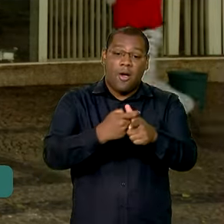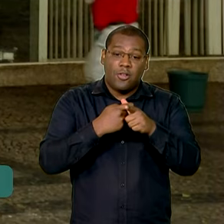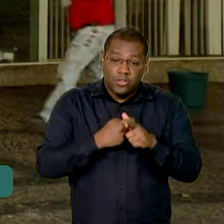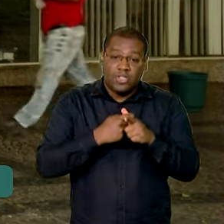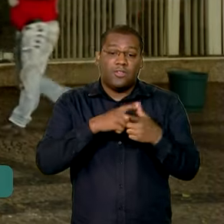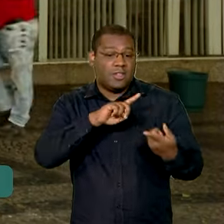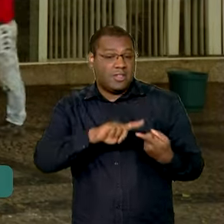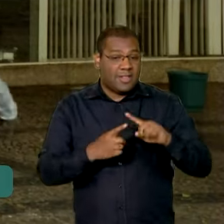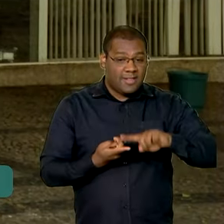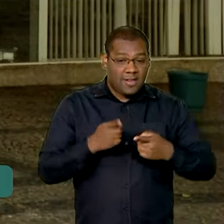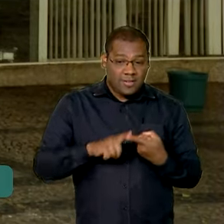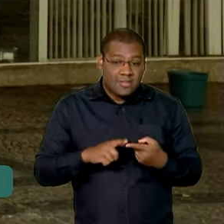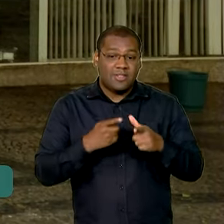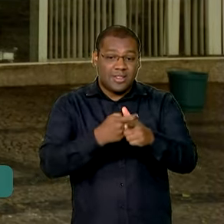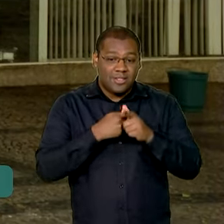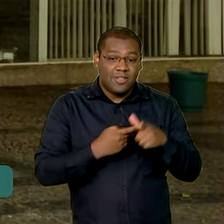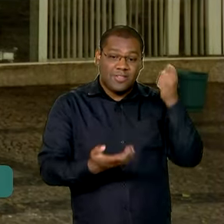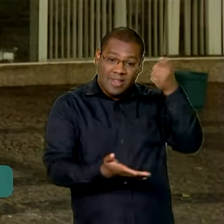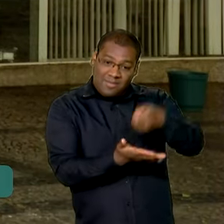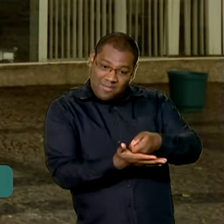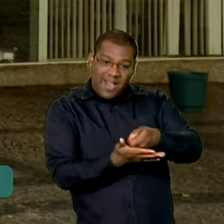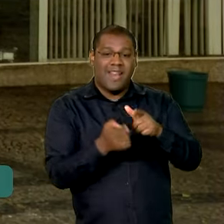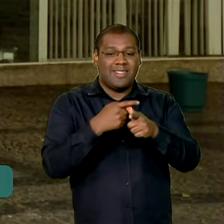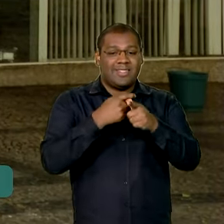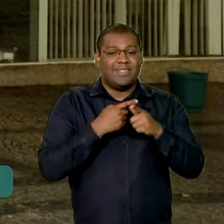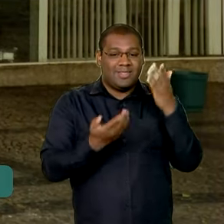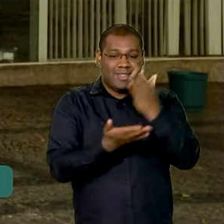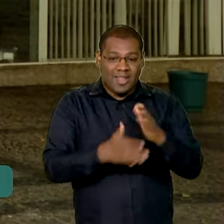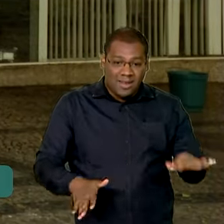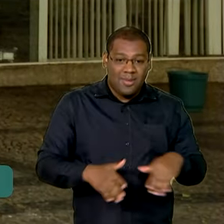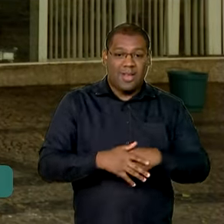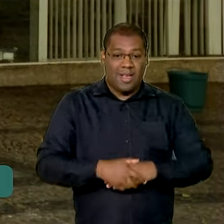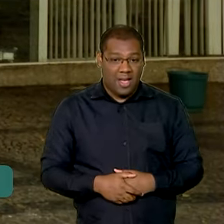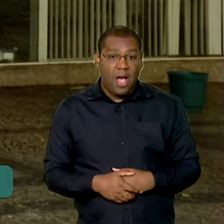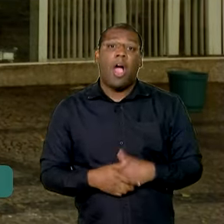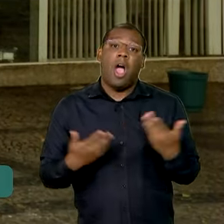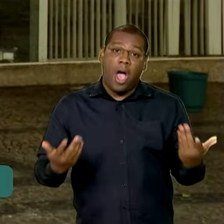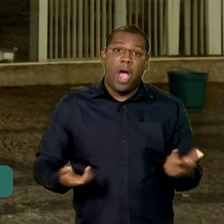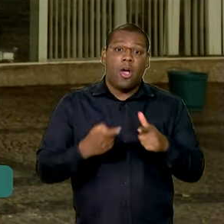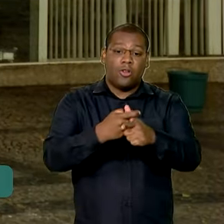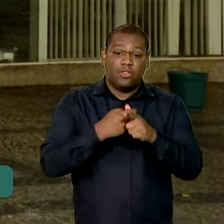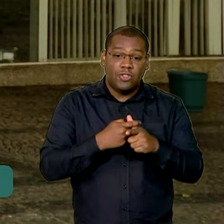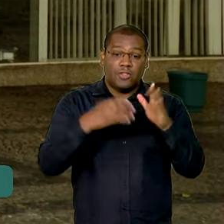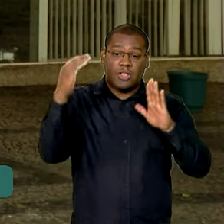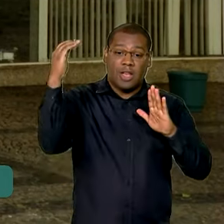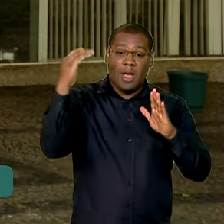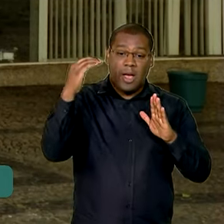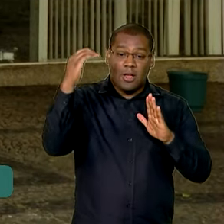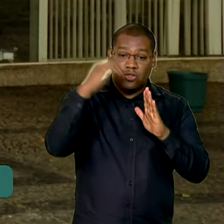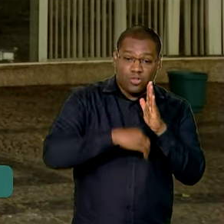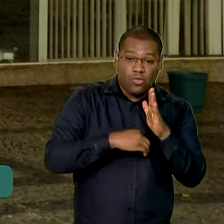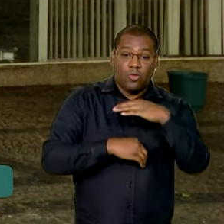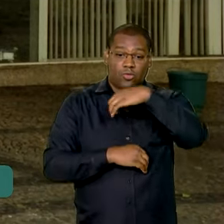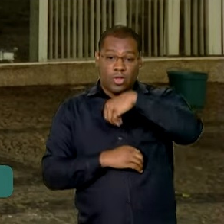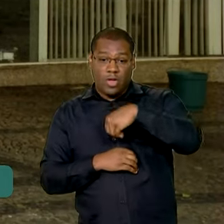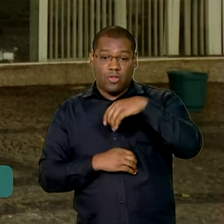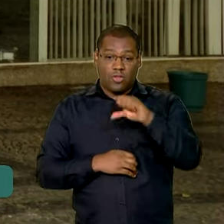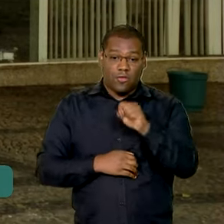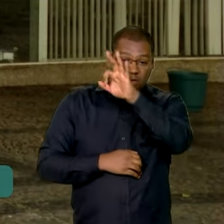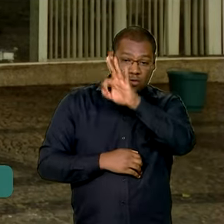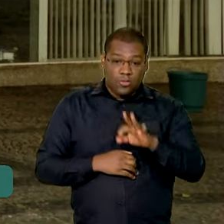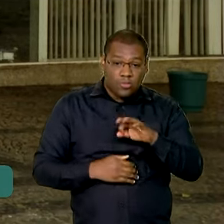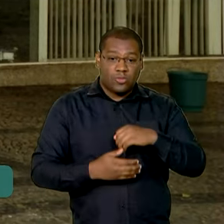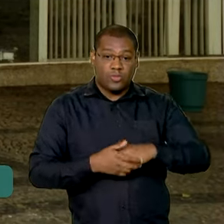Brasil tem em média descontos no valor total da dívida de 83% e esses descontos no valor devido